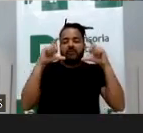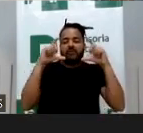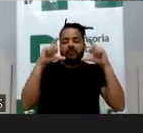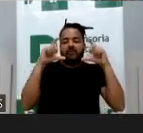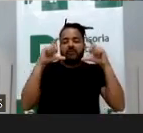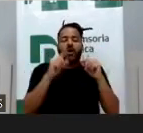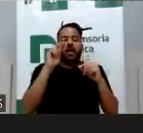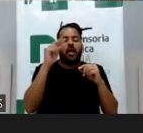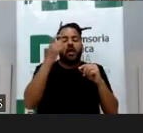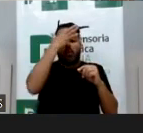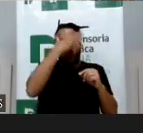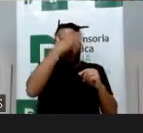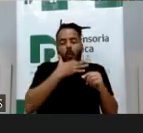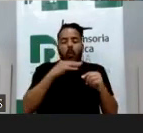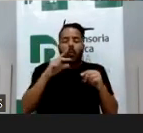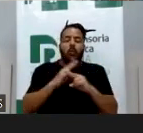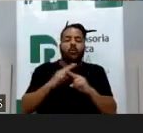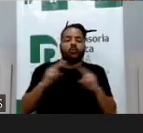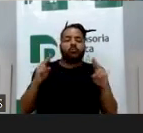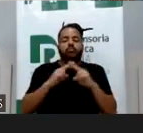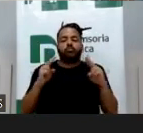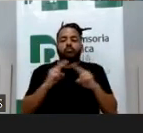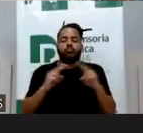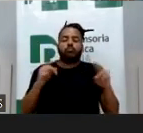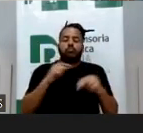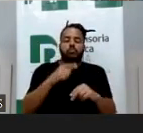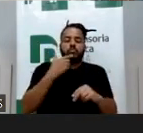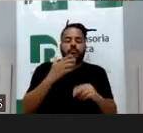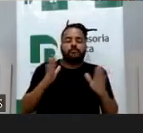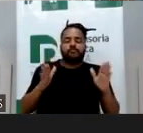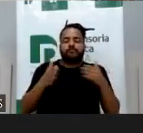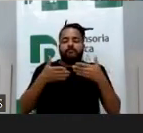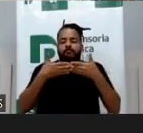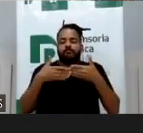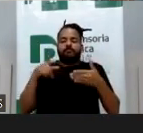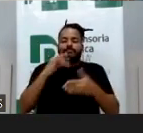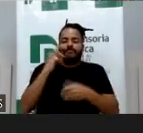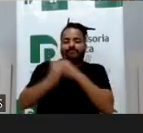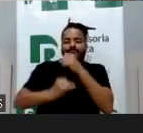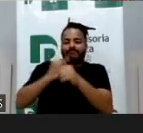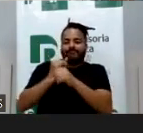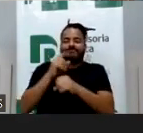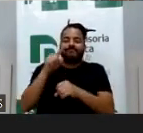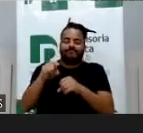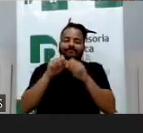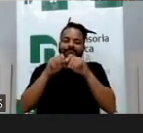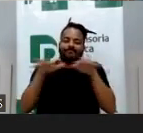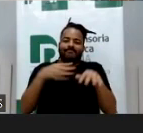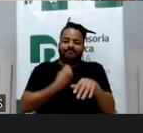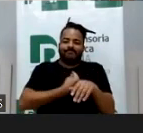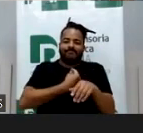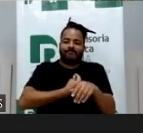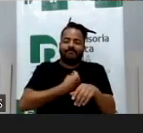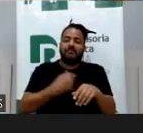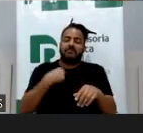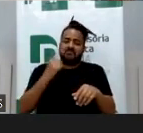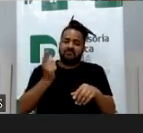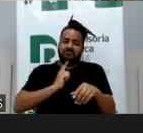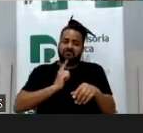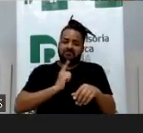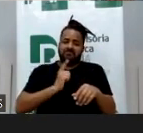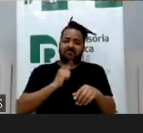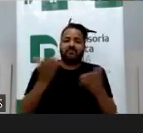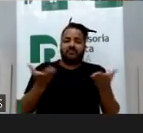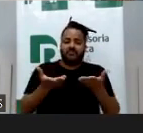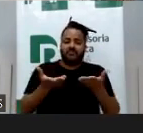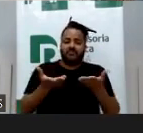uma tentativa de conciliar a vida dela que é exposta na internet, que trabalha com isso, que vive disso, com, né, ela tem o exercício da maternidade,